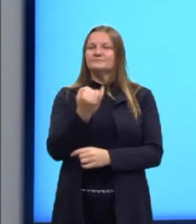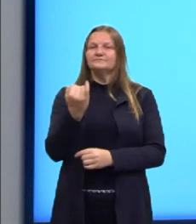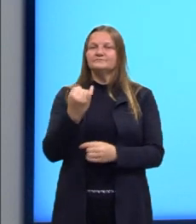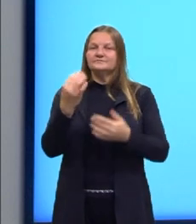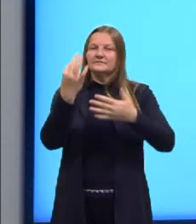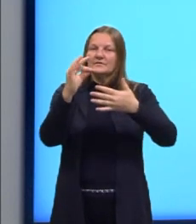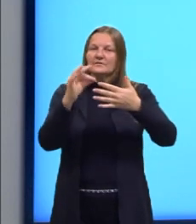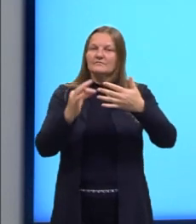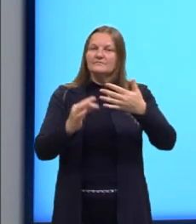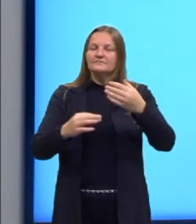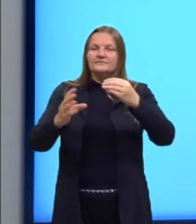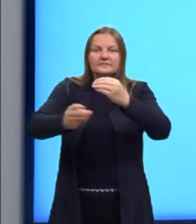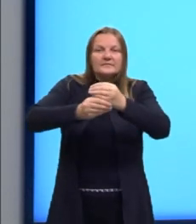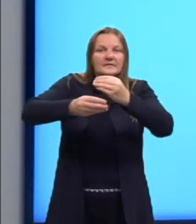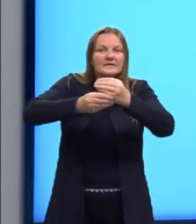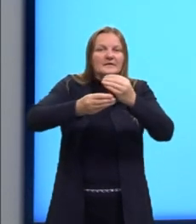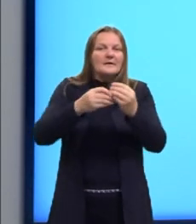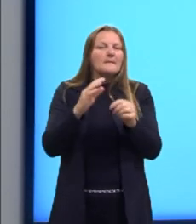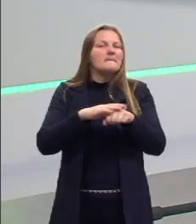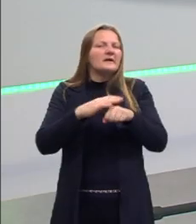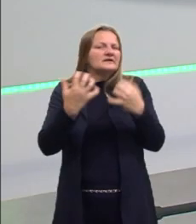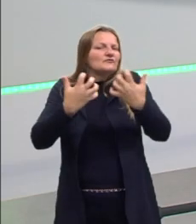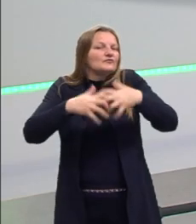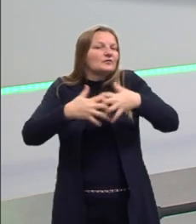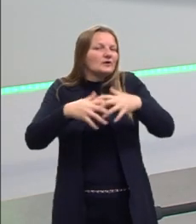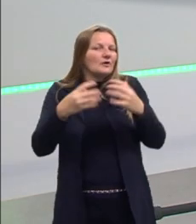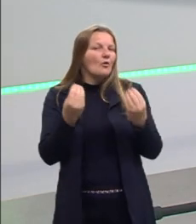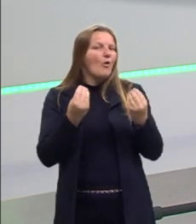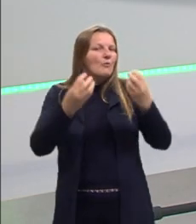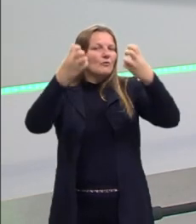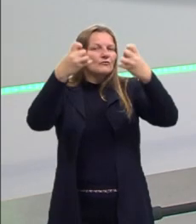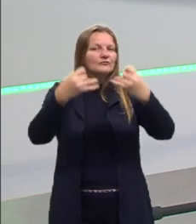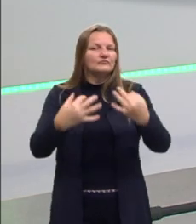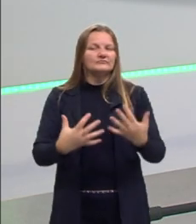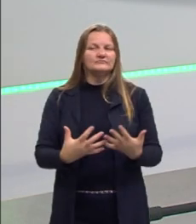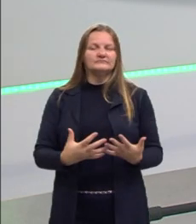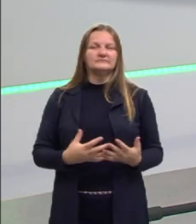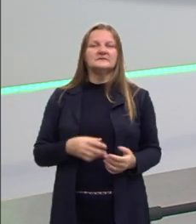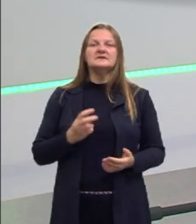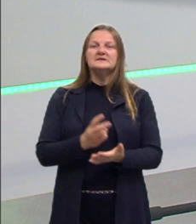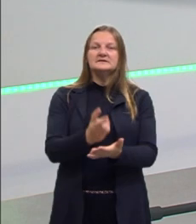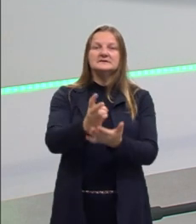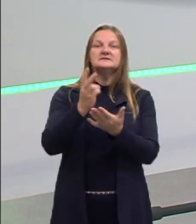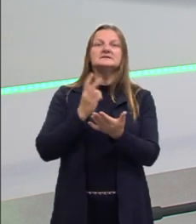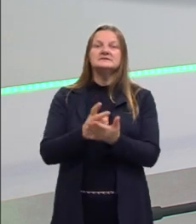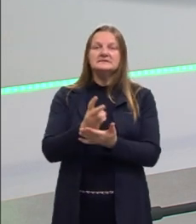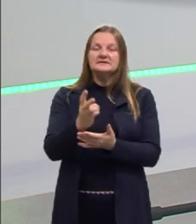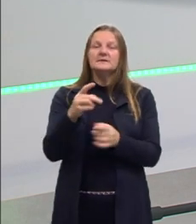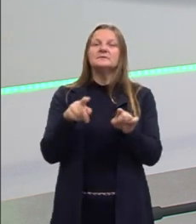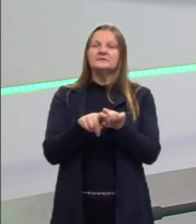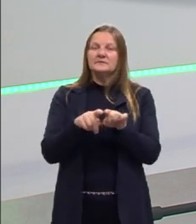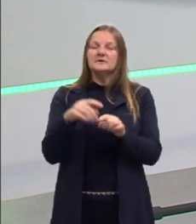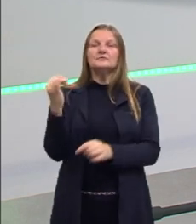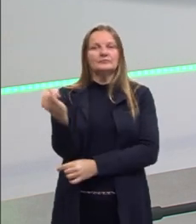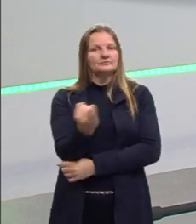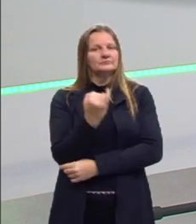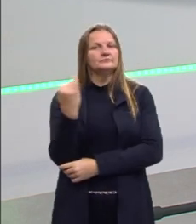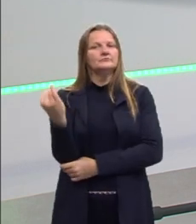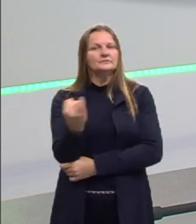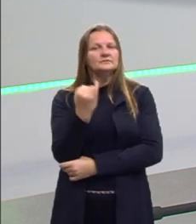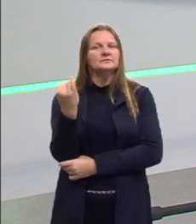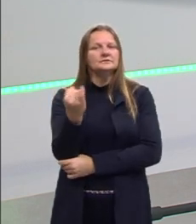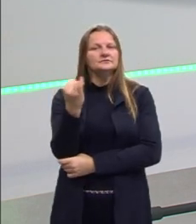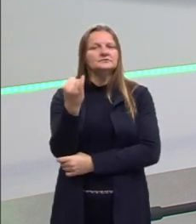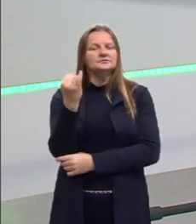elementos anteriores. Mas como isso funciona exatamente? Sempre e tanto é importante a gente olhar